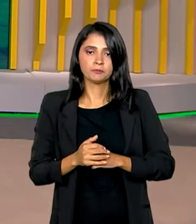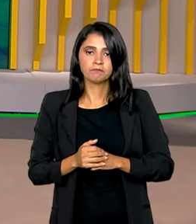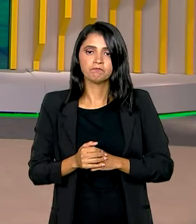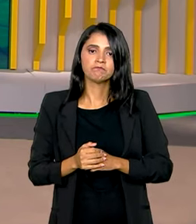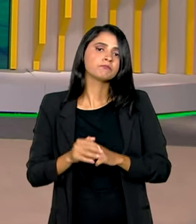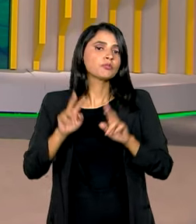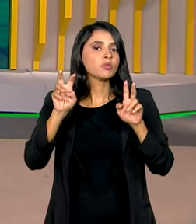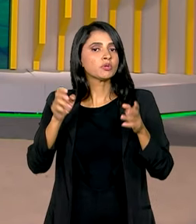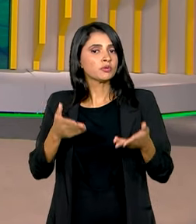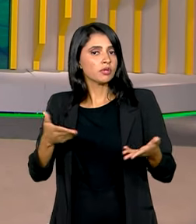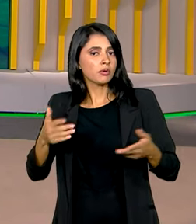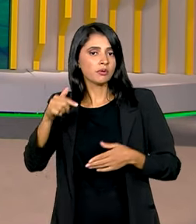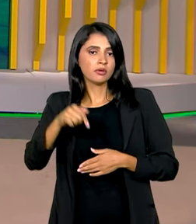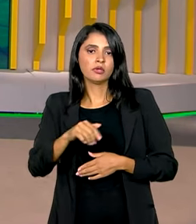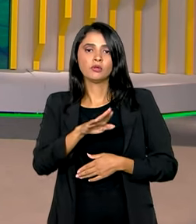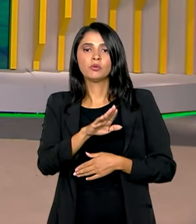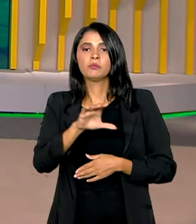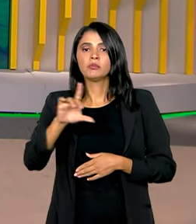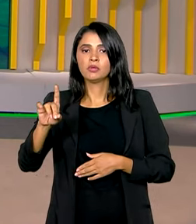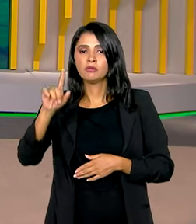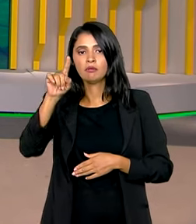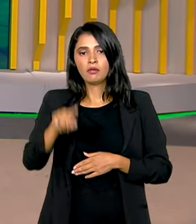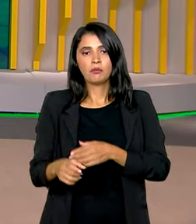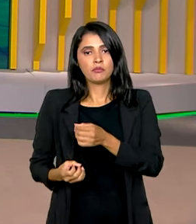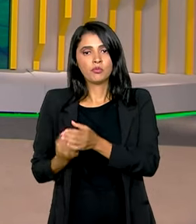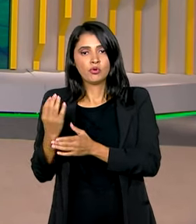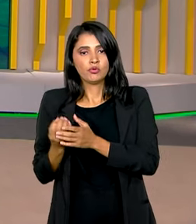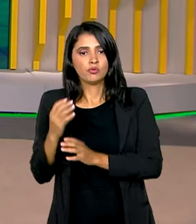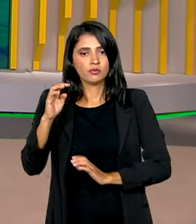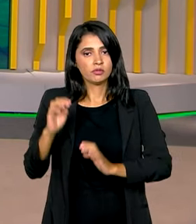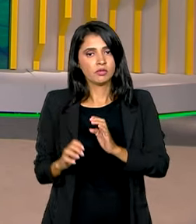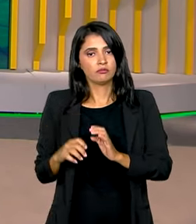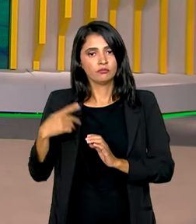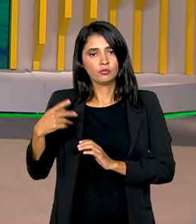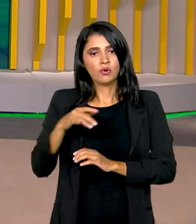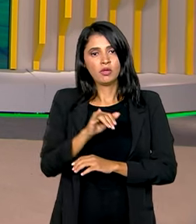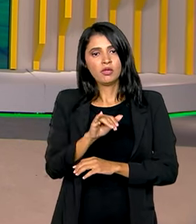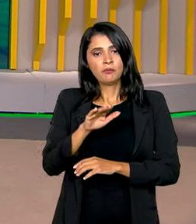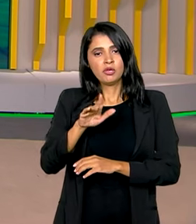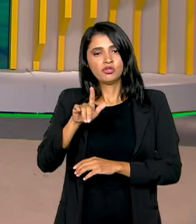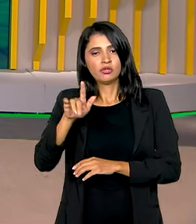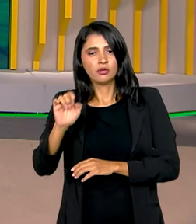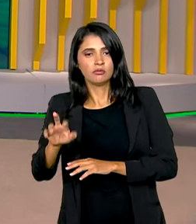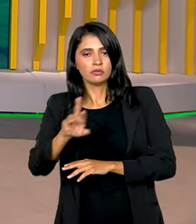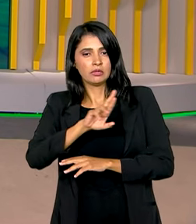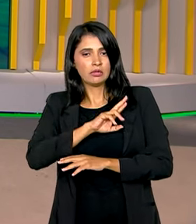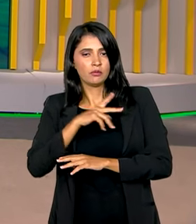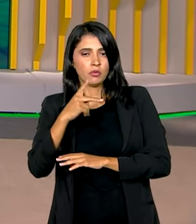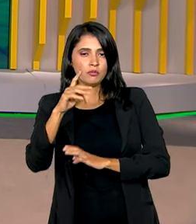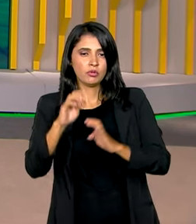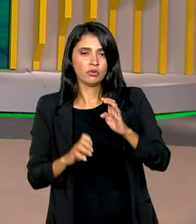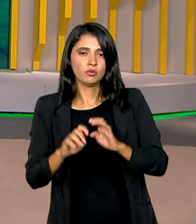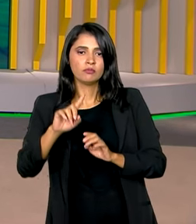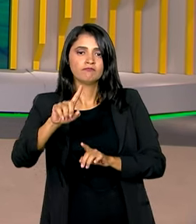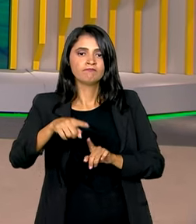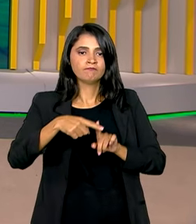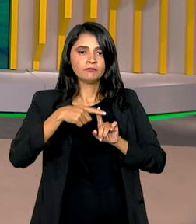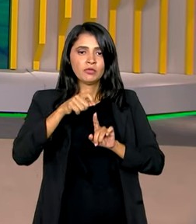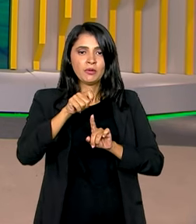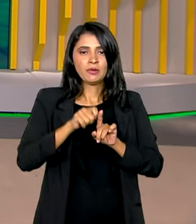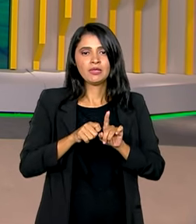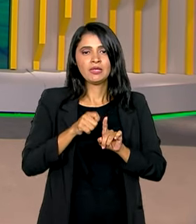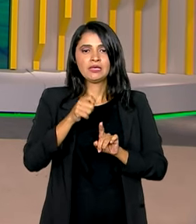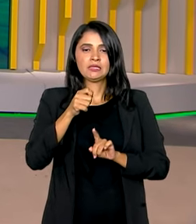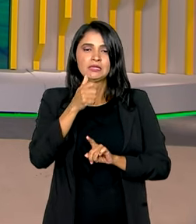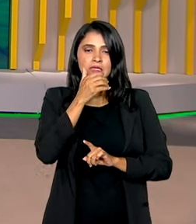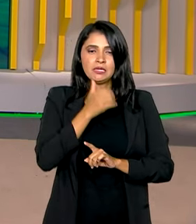E o assunto agora aqui no Brasil em Dia é produção industrial. Segundo o IBGE, o resultado da indústria foi positivo em dezembro do